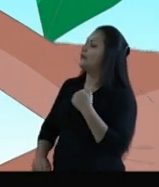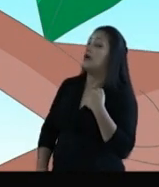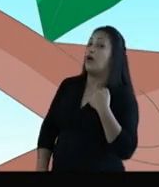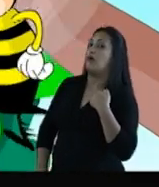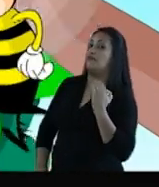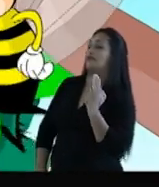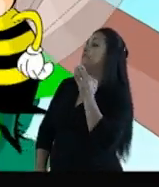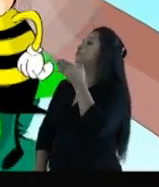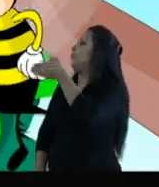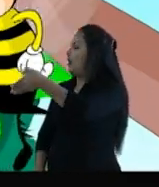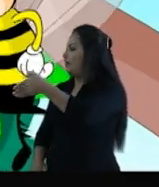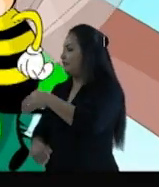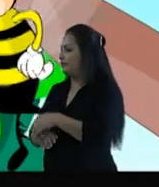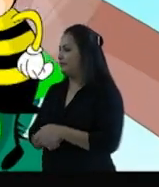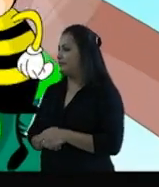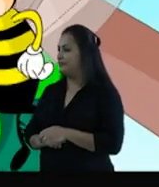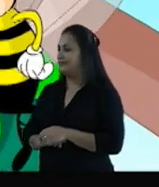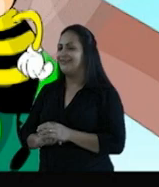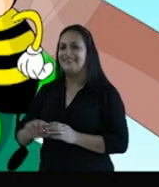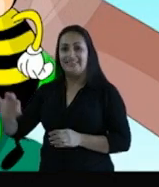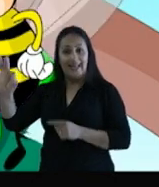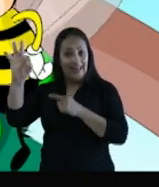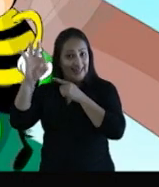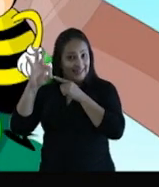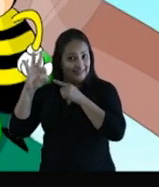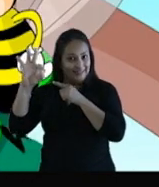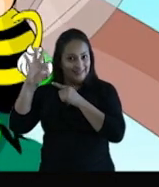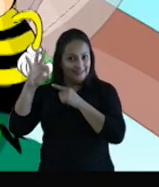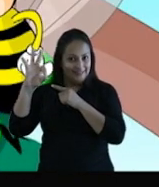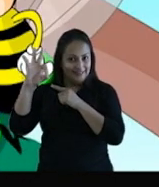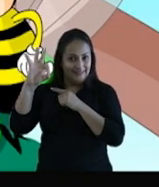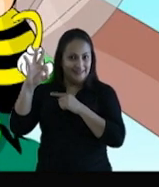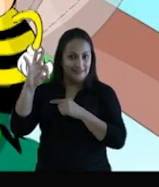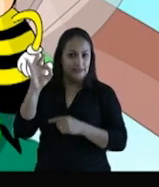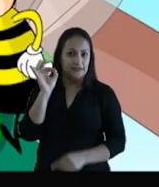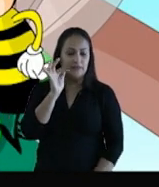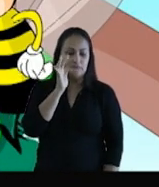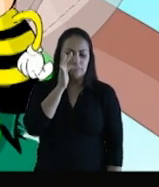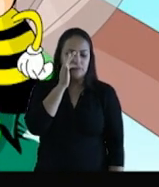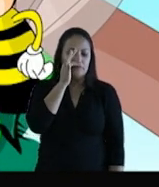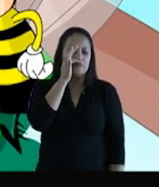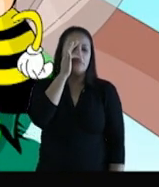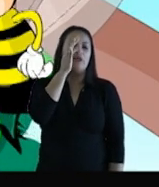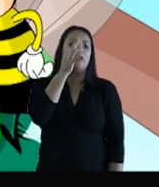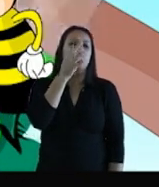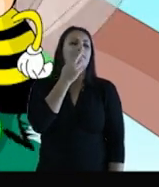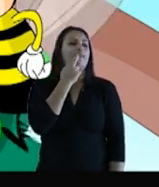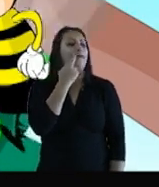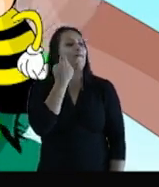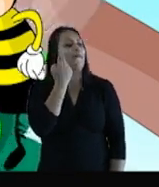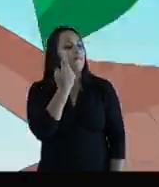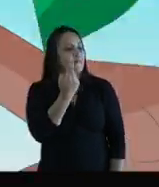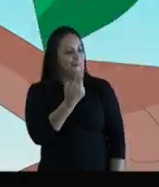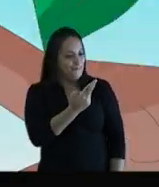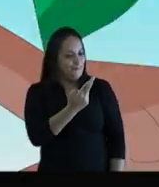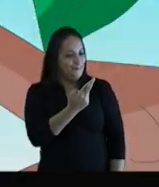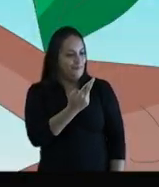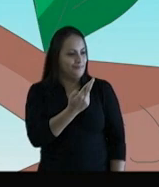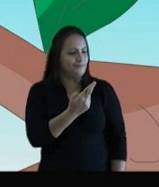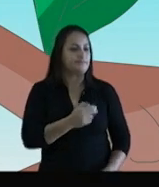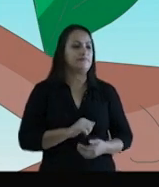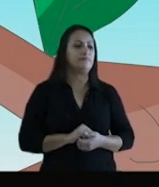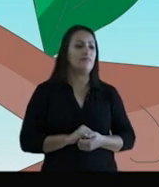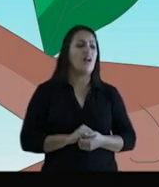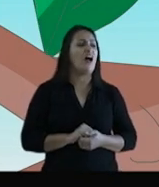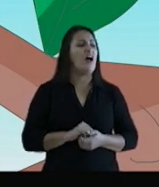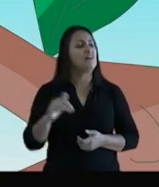sai da frente. A abelhinha, com pose de rainha, respondeu. Já